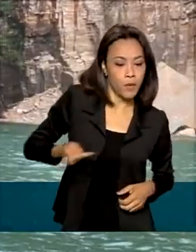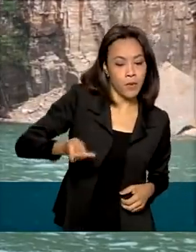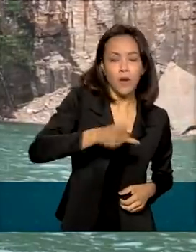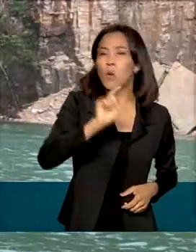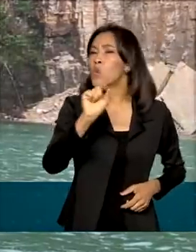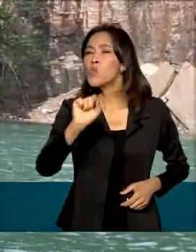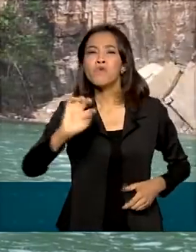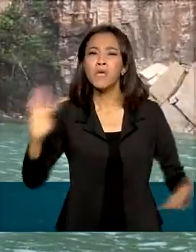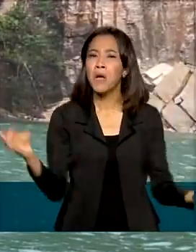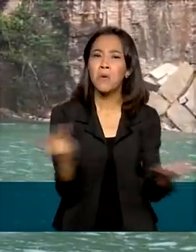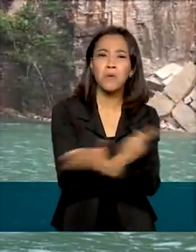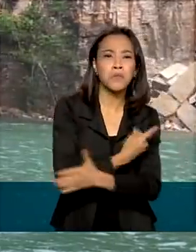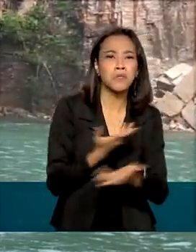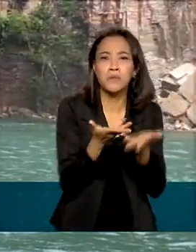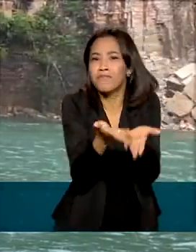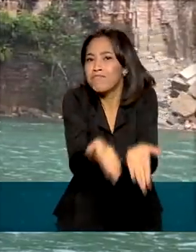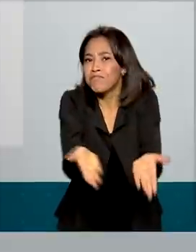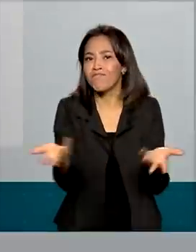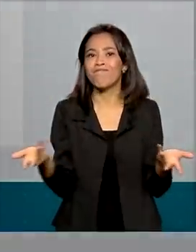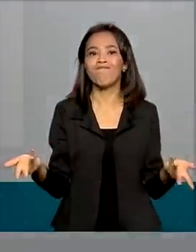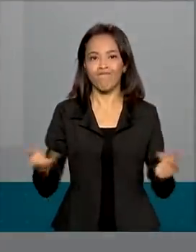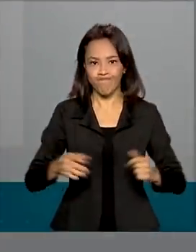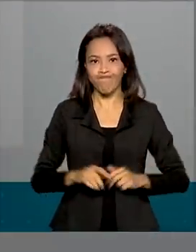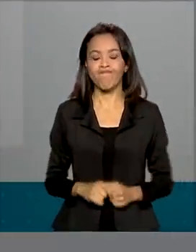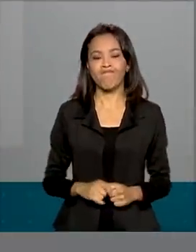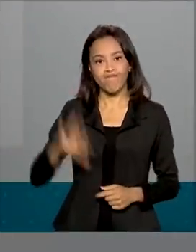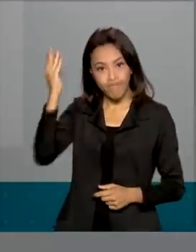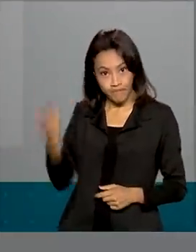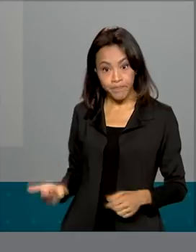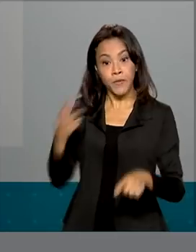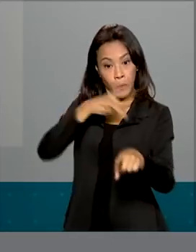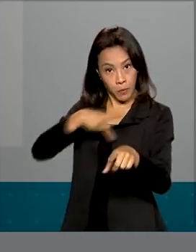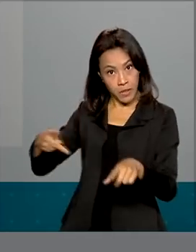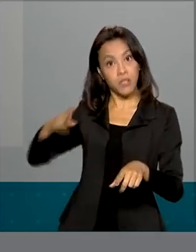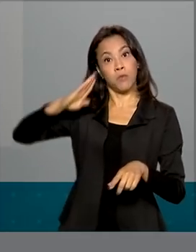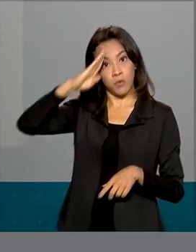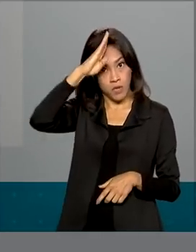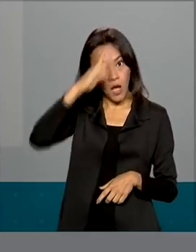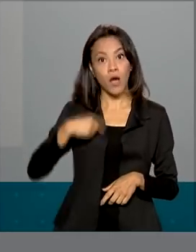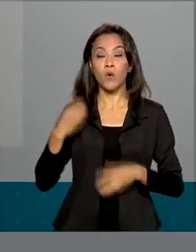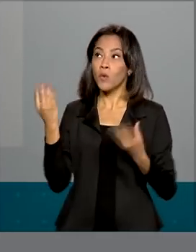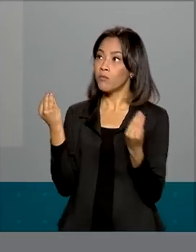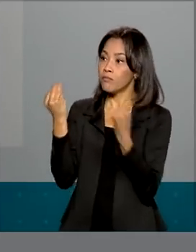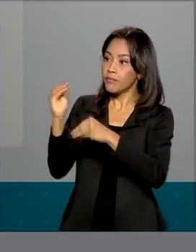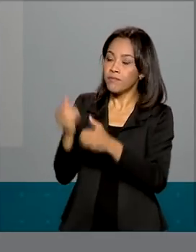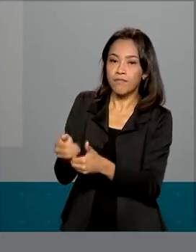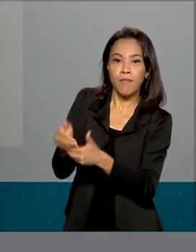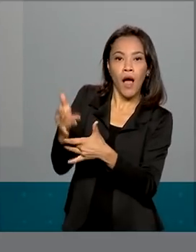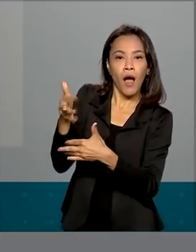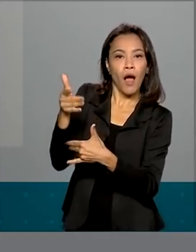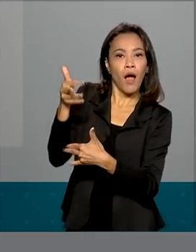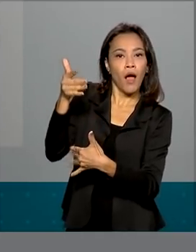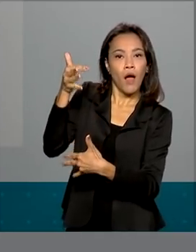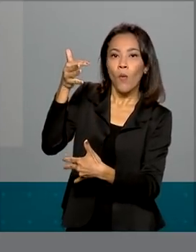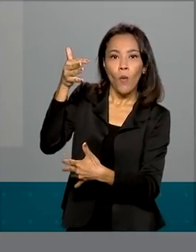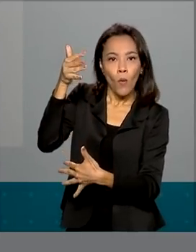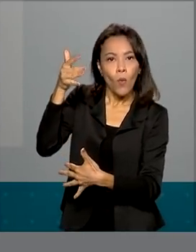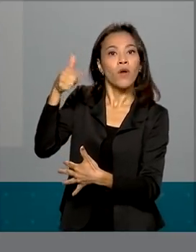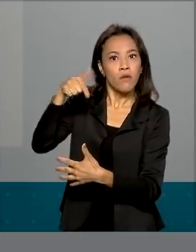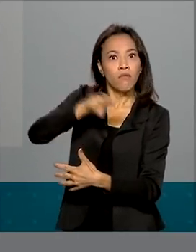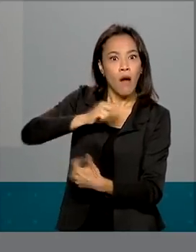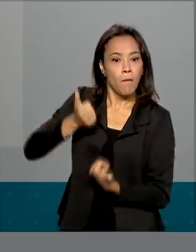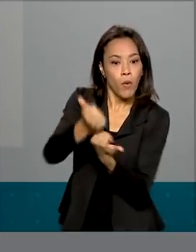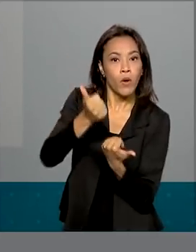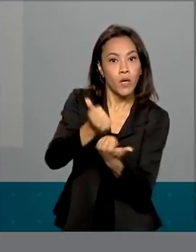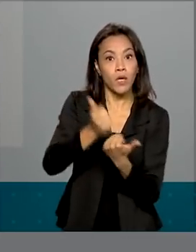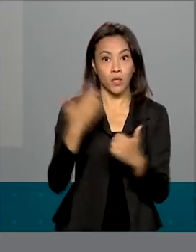apurar as circunstâncias do acidente. O presidente Jair Bolsonaro destacou em sua rede social o apoio que